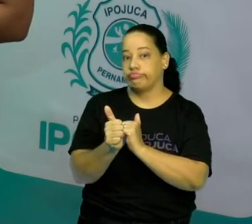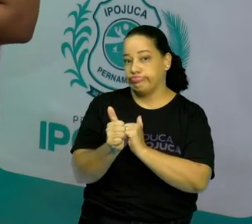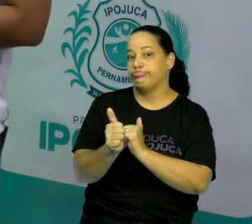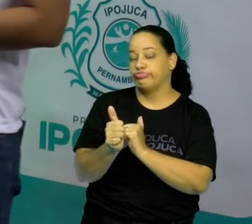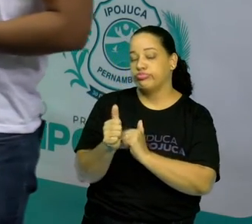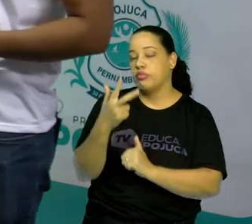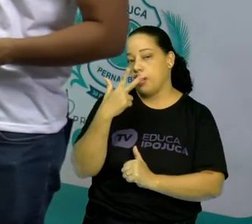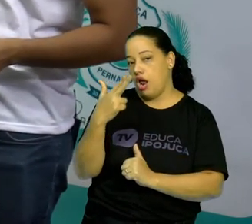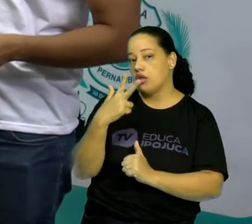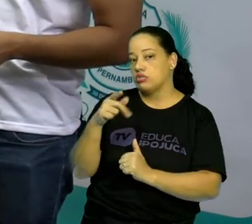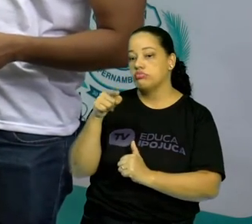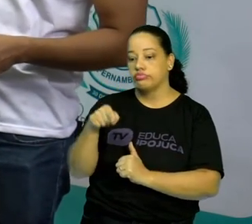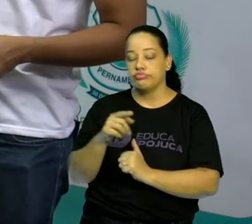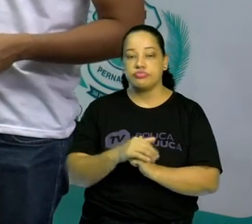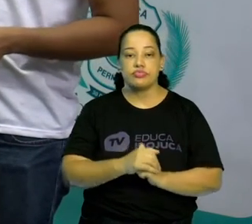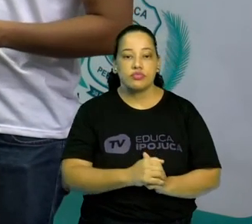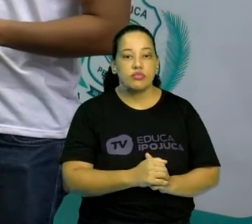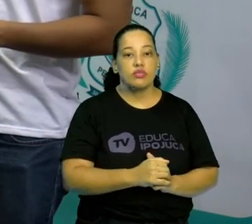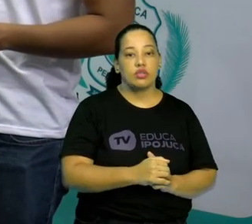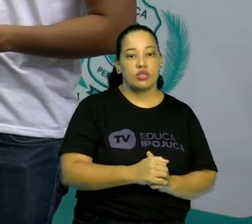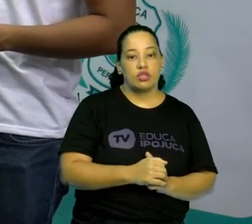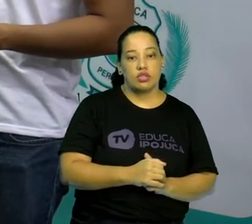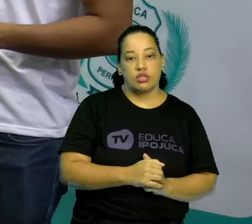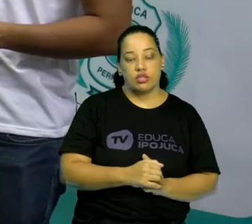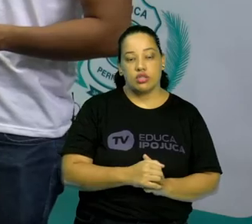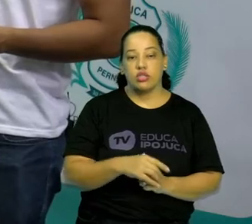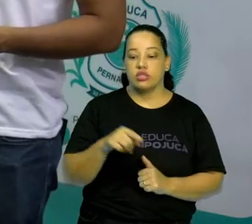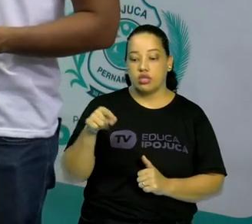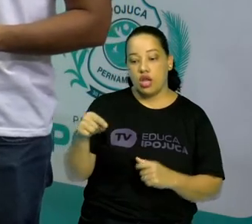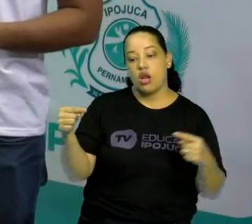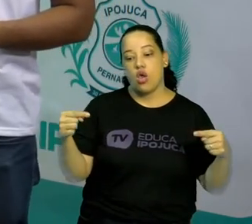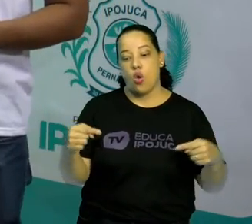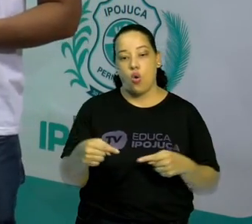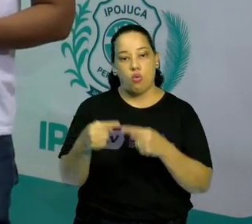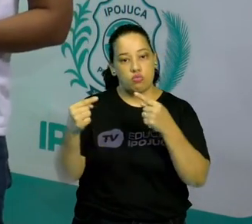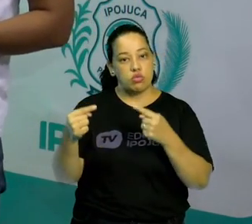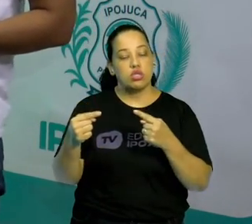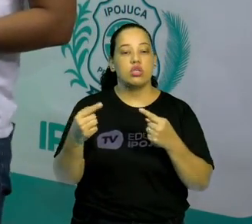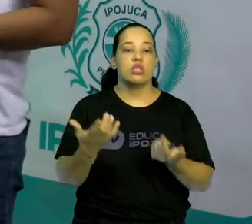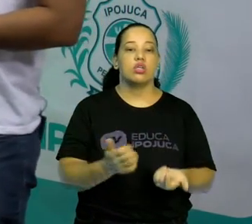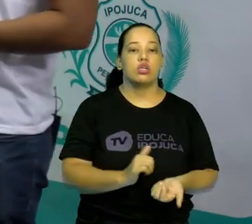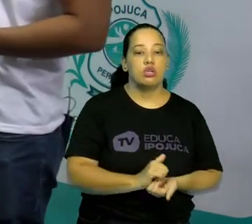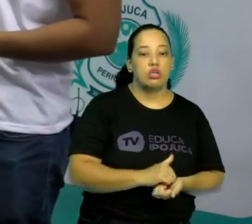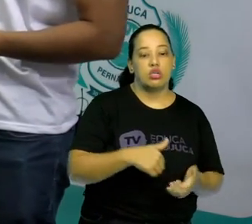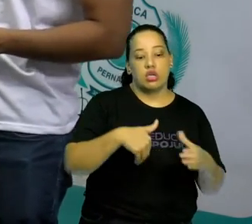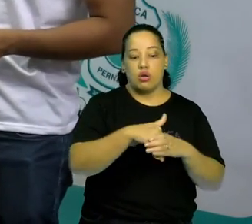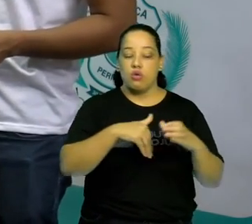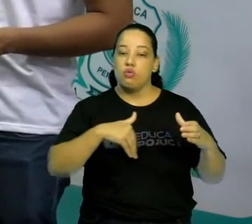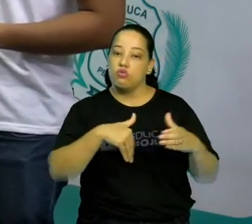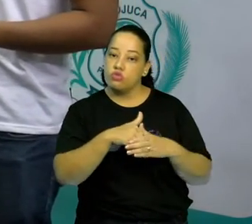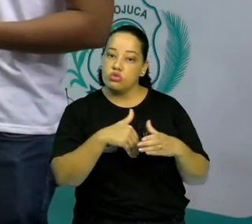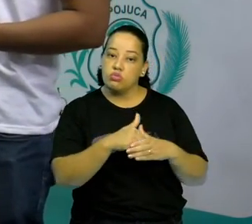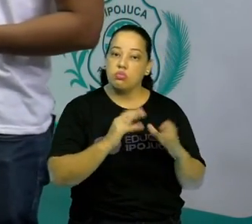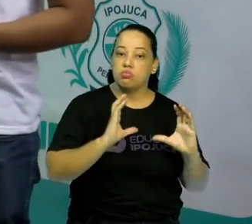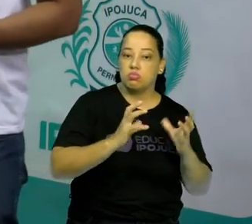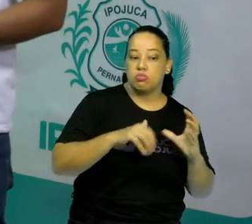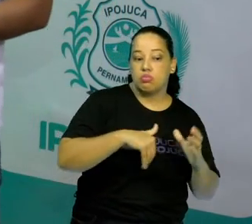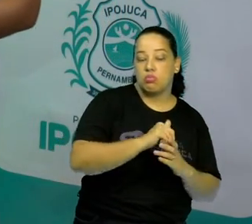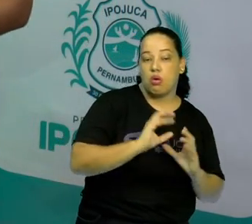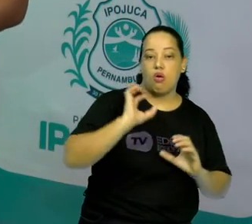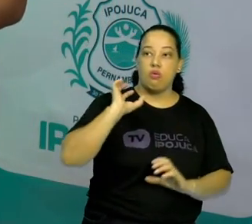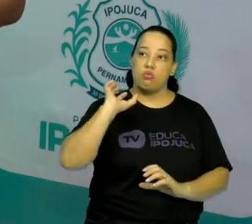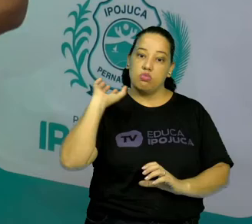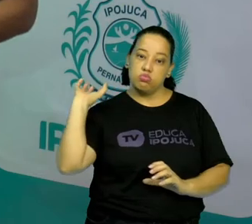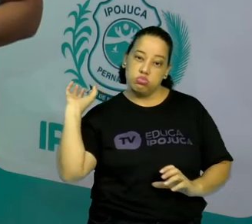Então, a gente tem aqui a aproximação com futebol, com futsal, com handball, com